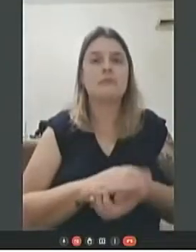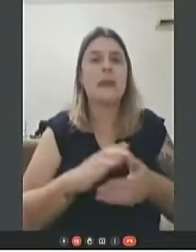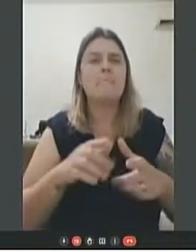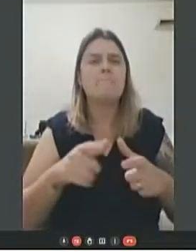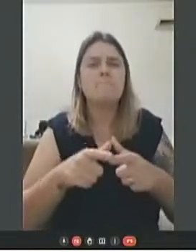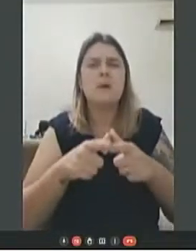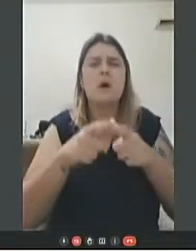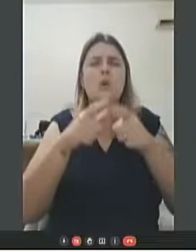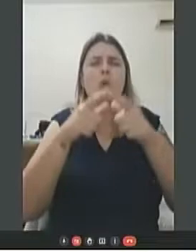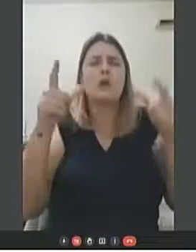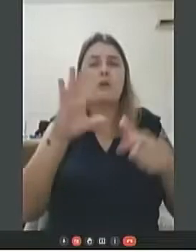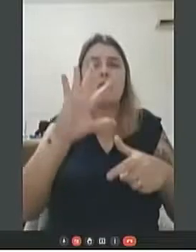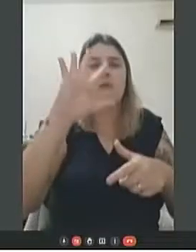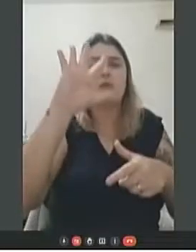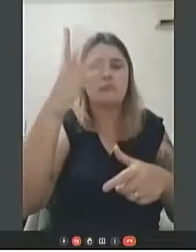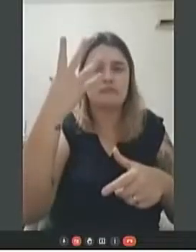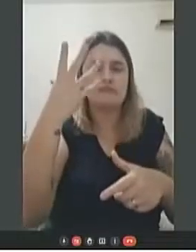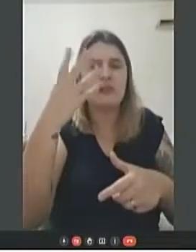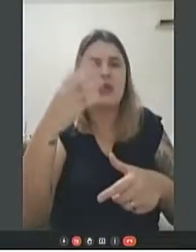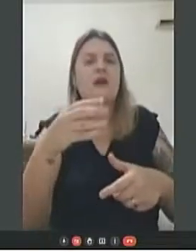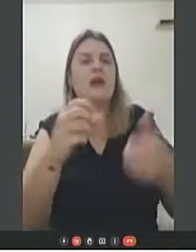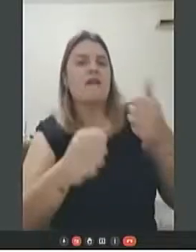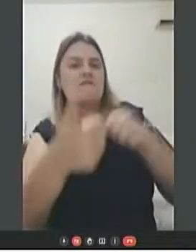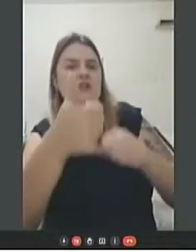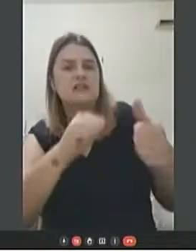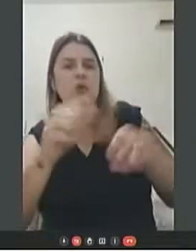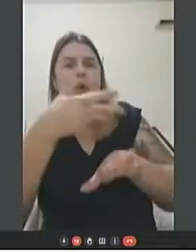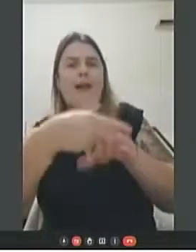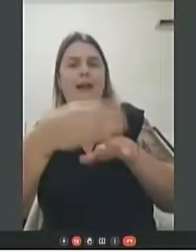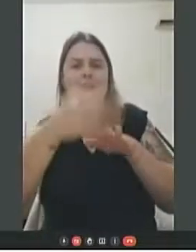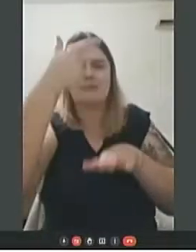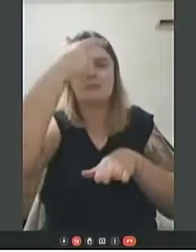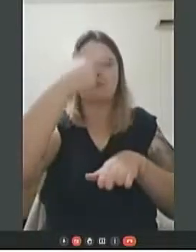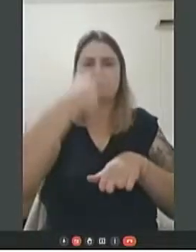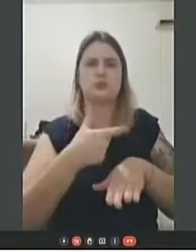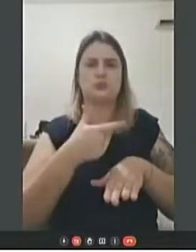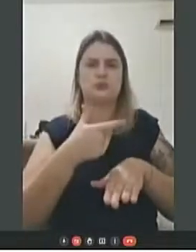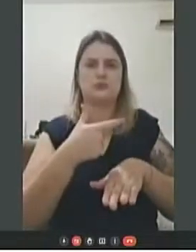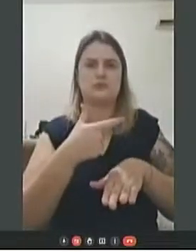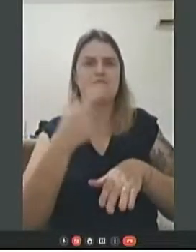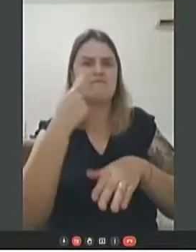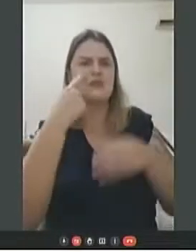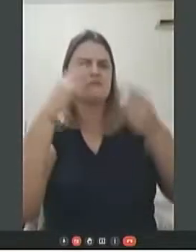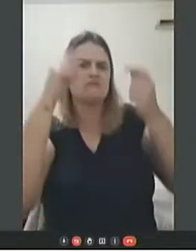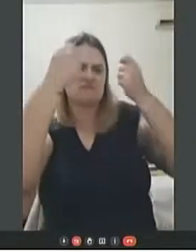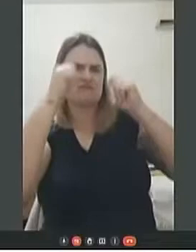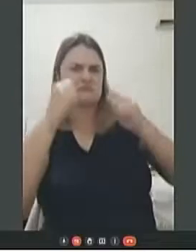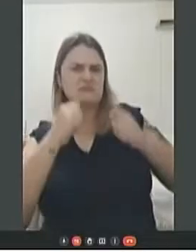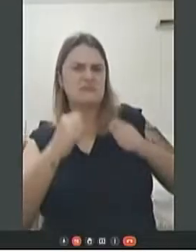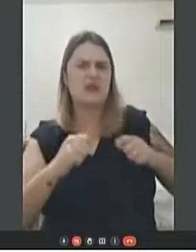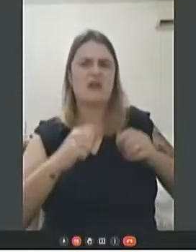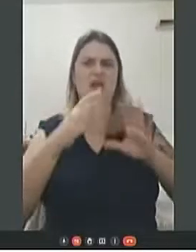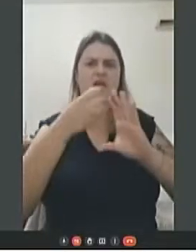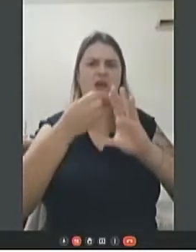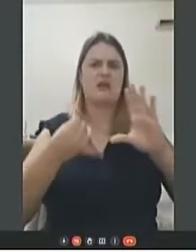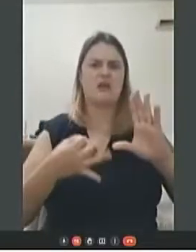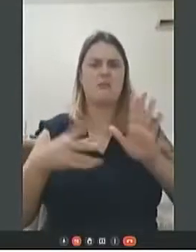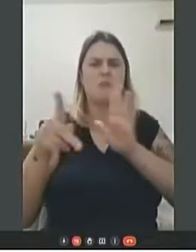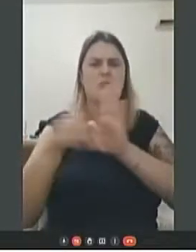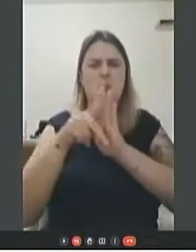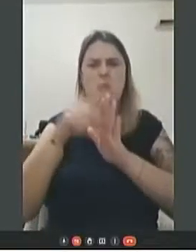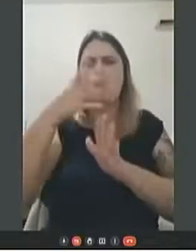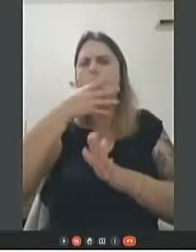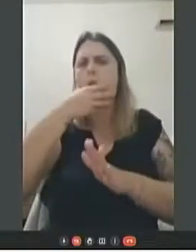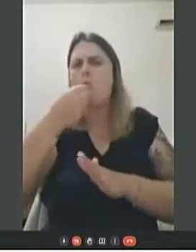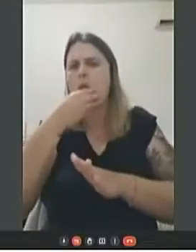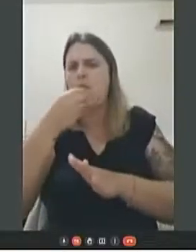será transformado em avaliação de caráter da vítima, baseados em estereótipos moldados pelo patriarcado. No